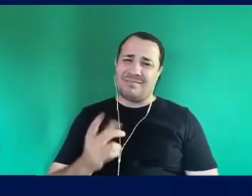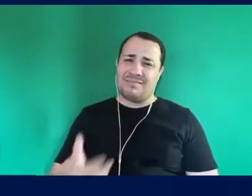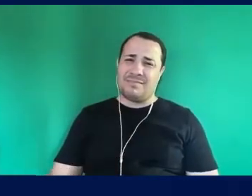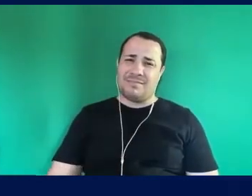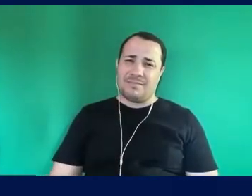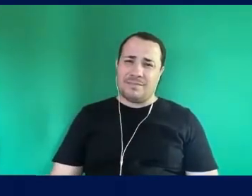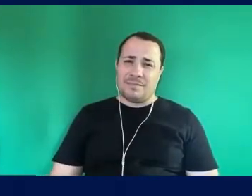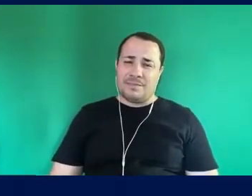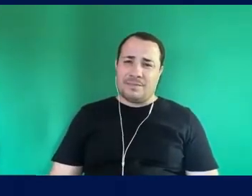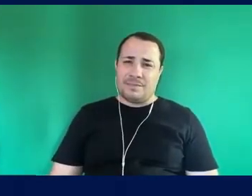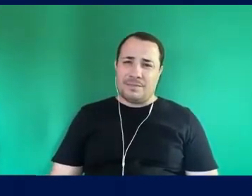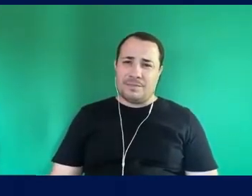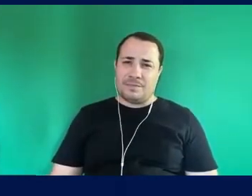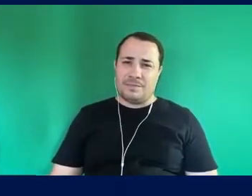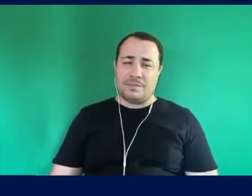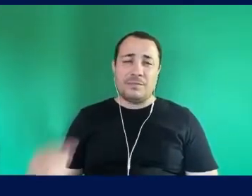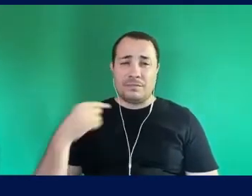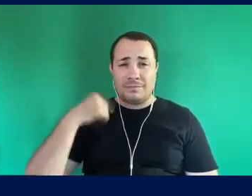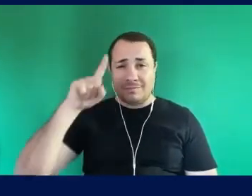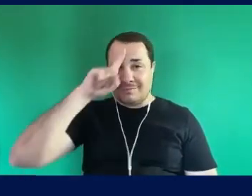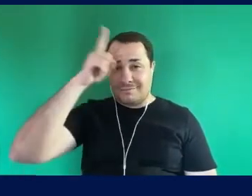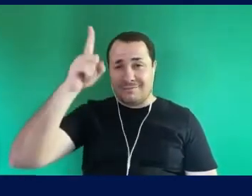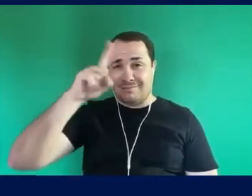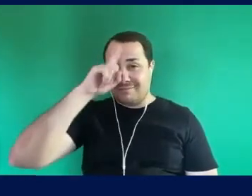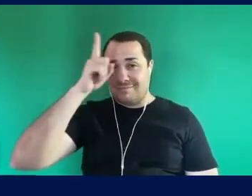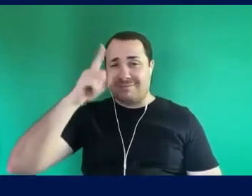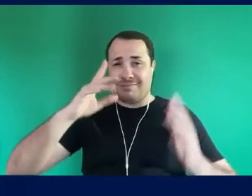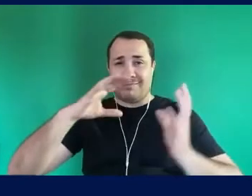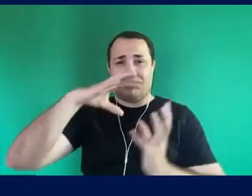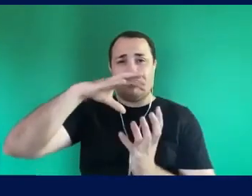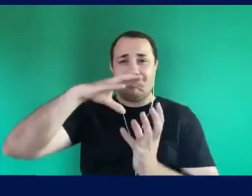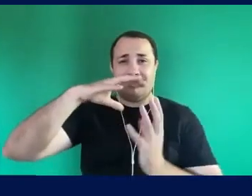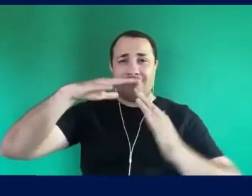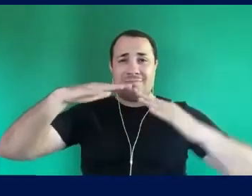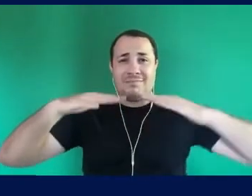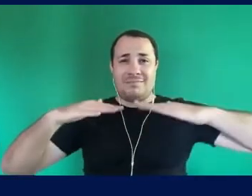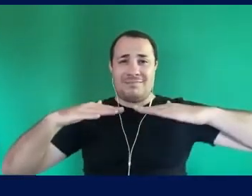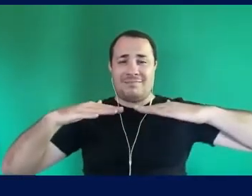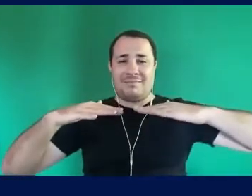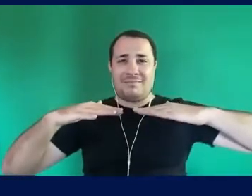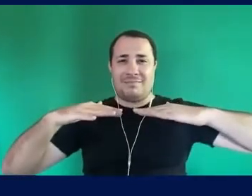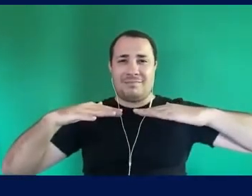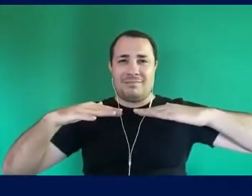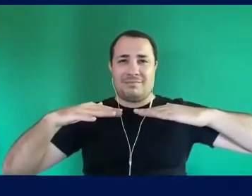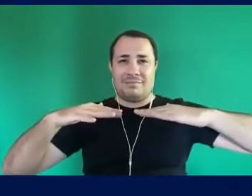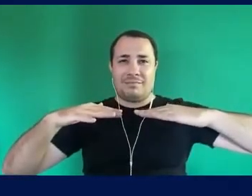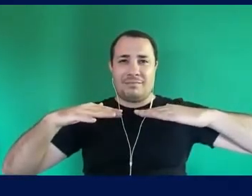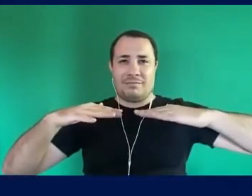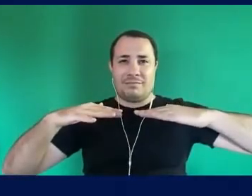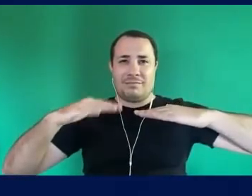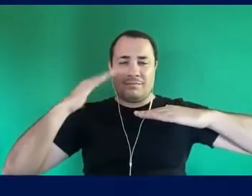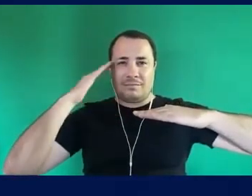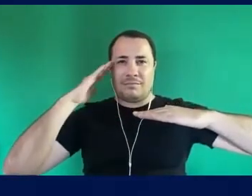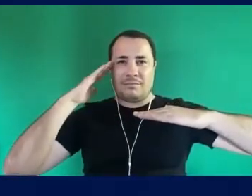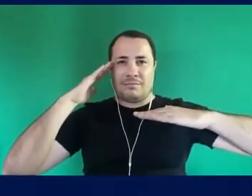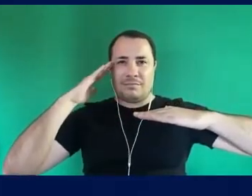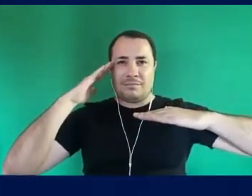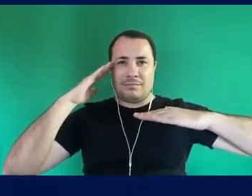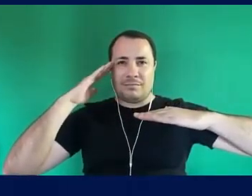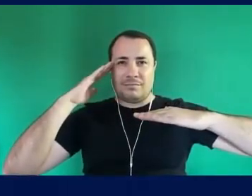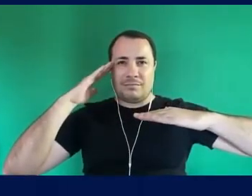Eu tô criando Uma realidade Que é real Ela passa a ser Realidade Mas ela tá Desamparada Do real